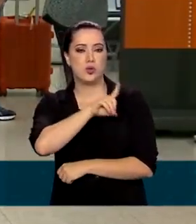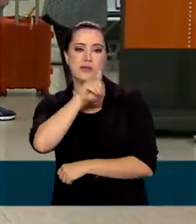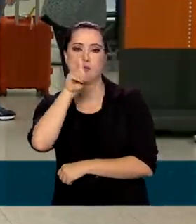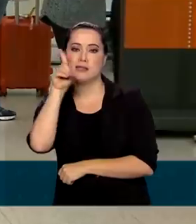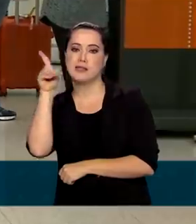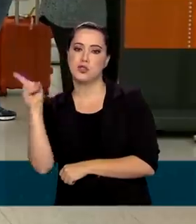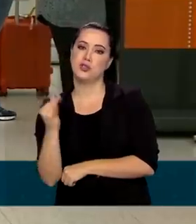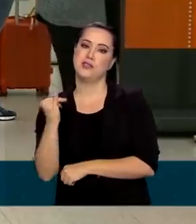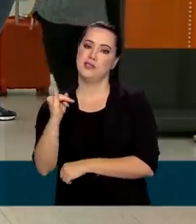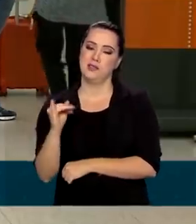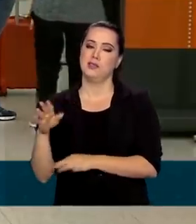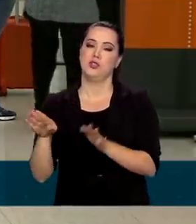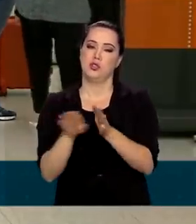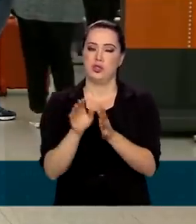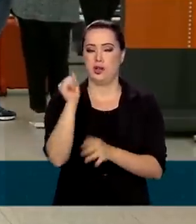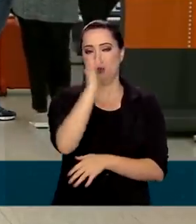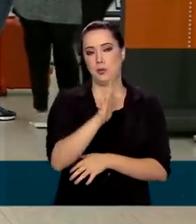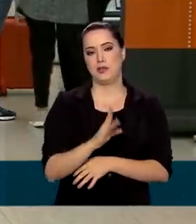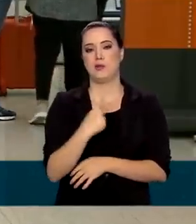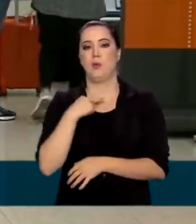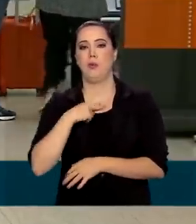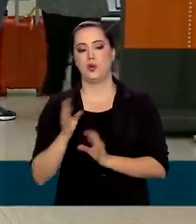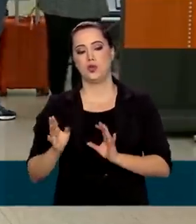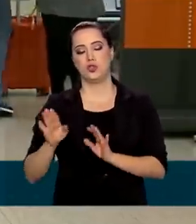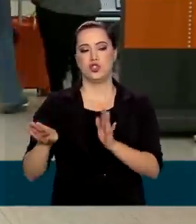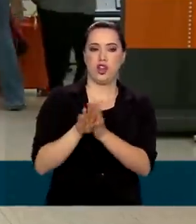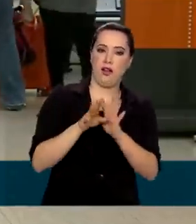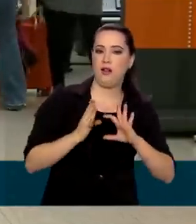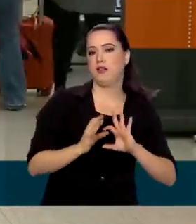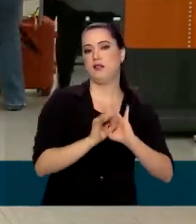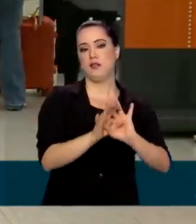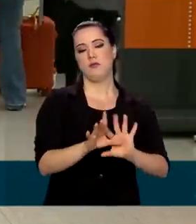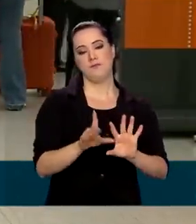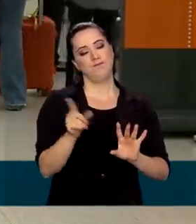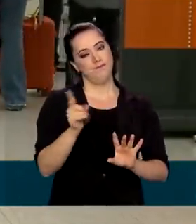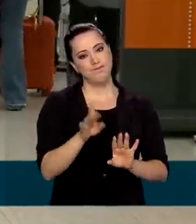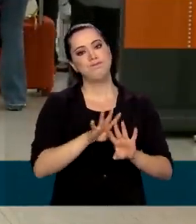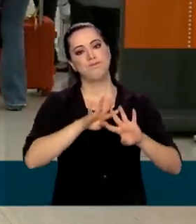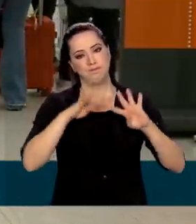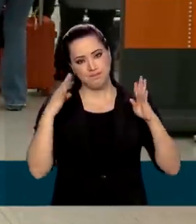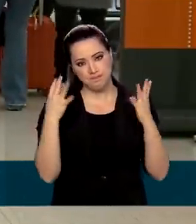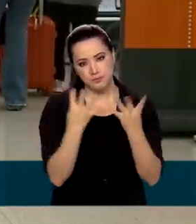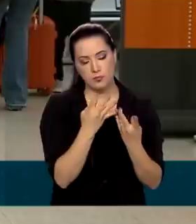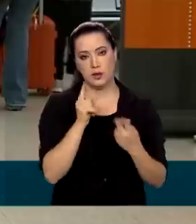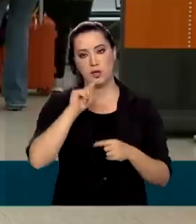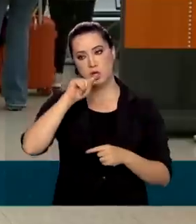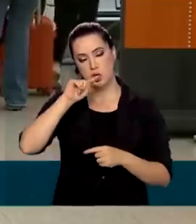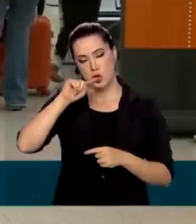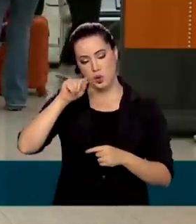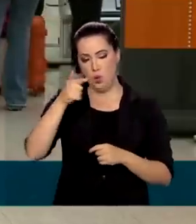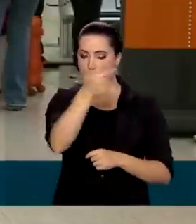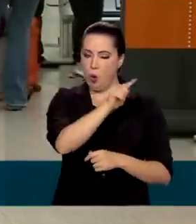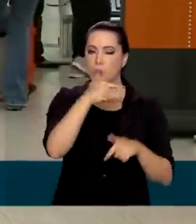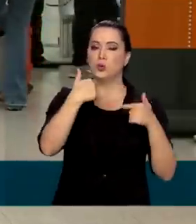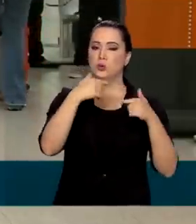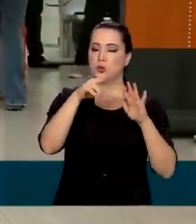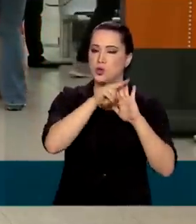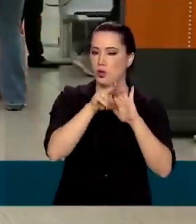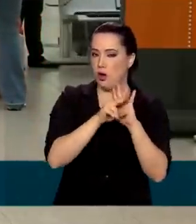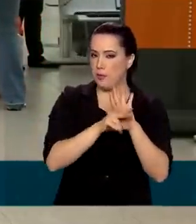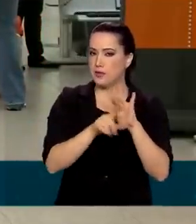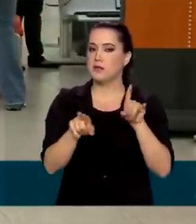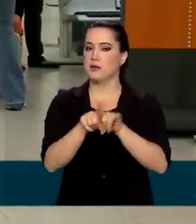caso entrem no Brasil. Por causa da pandemia, o governo vai adotar outras medidas para voos que cheguem ao país